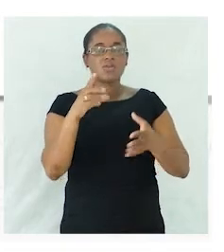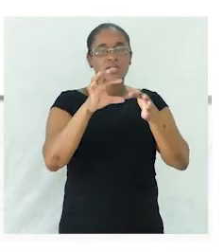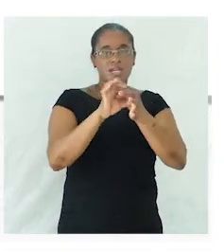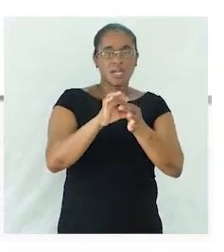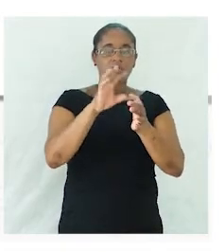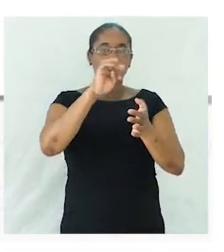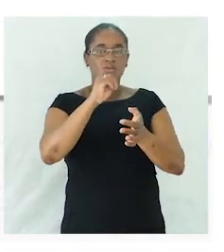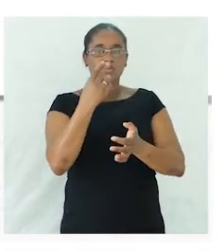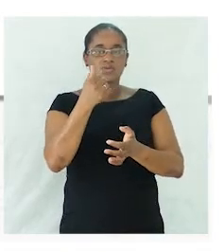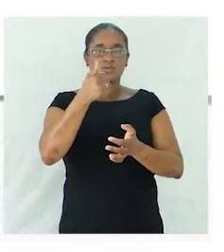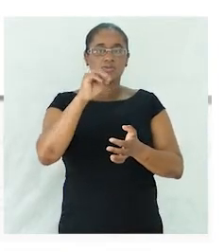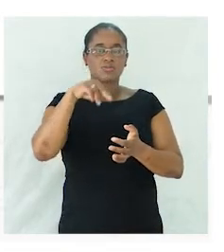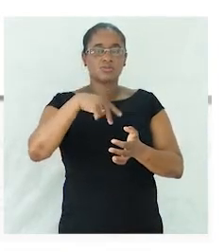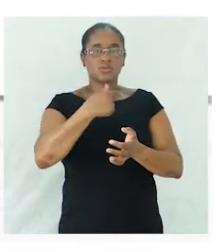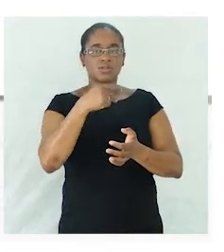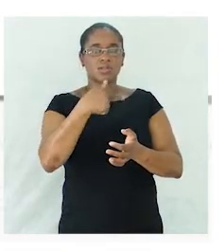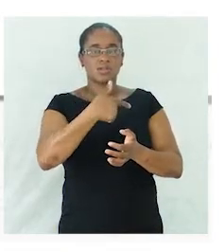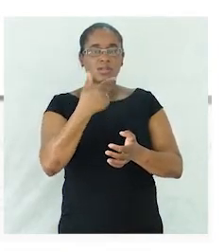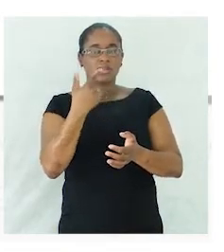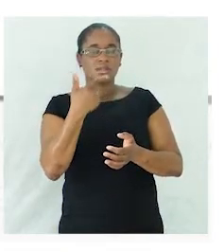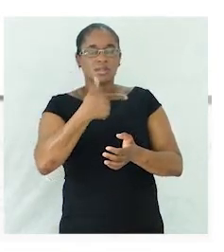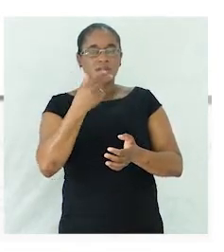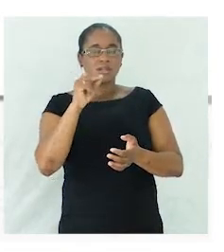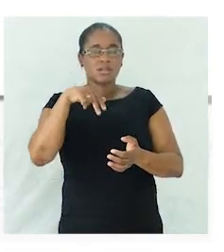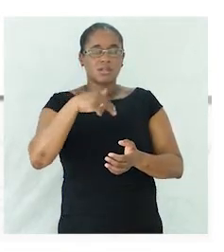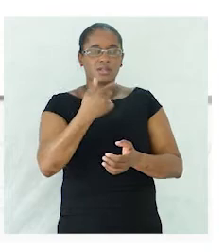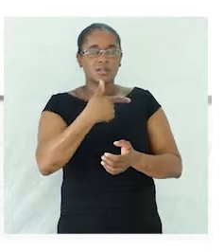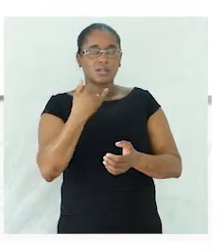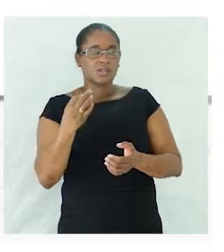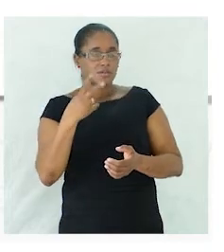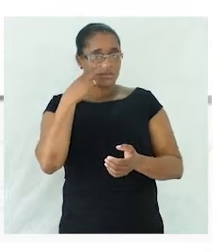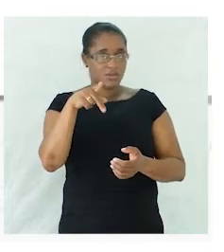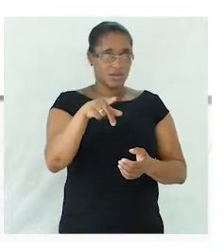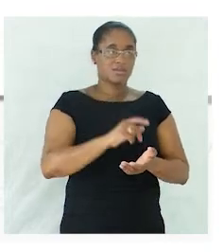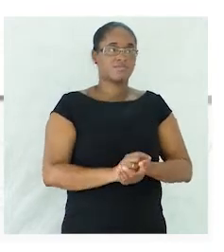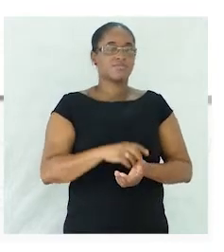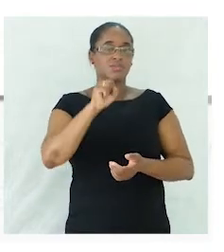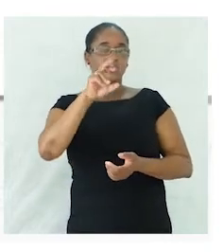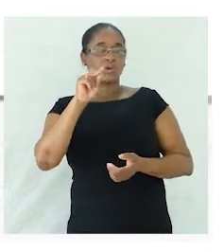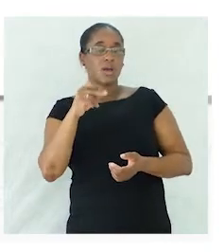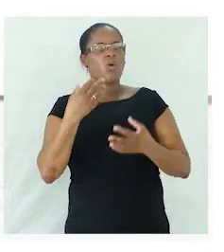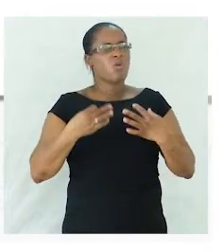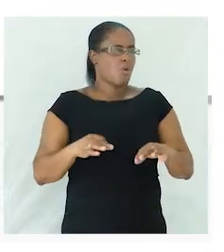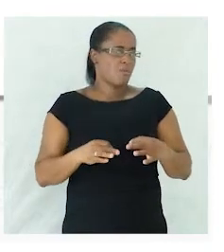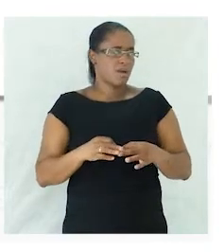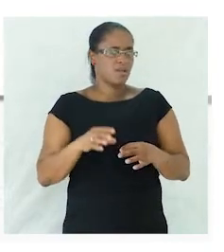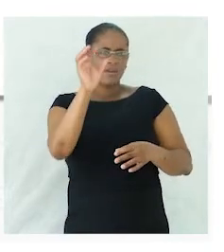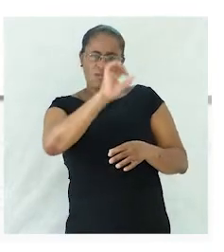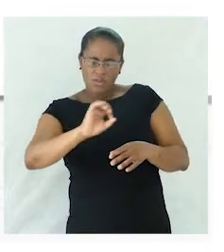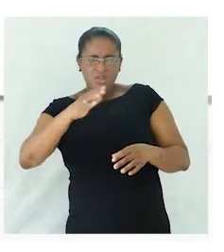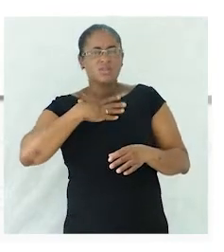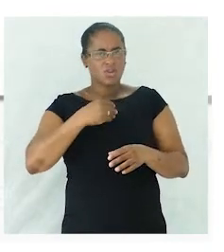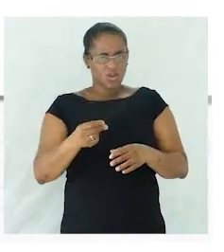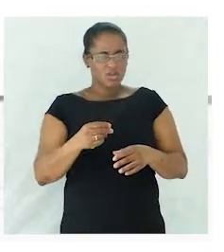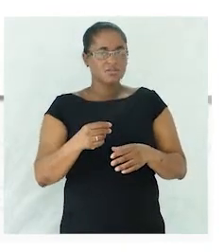os substantivos temos o grau normal vamos ver aqui o nosso brigadeiro tão gostoso não é? está no grau normal vocês gostam de brigadeiro? sim?